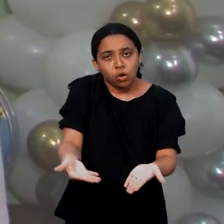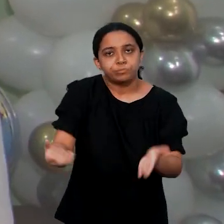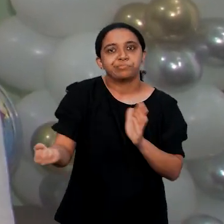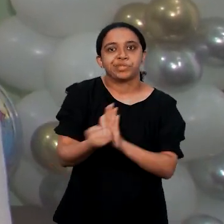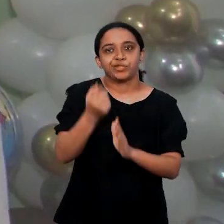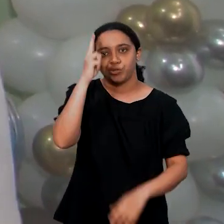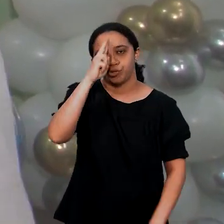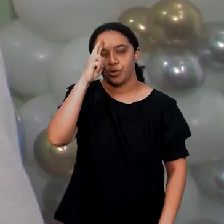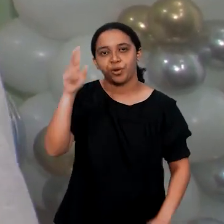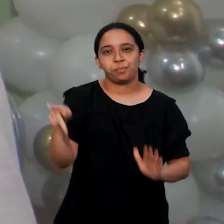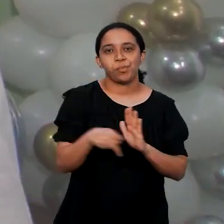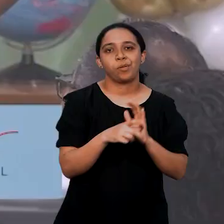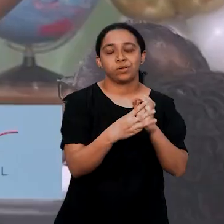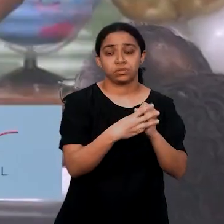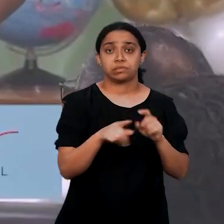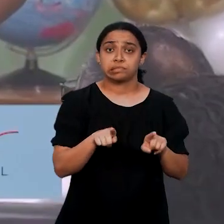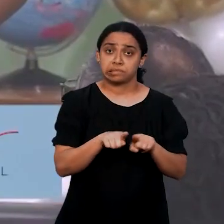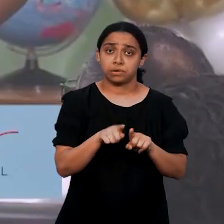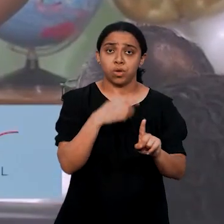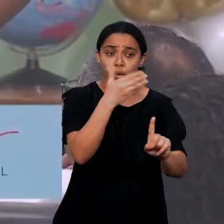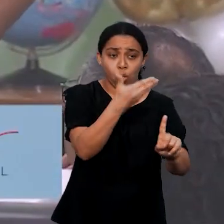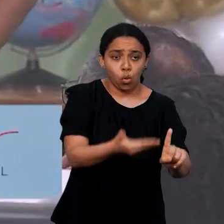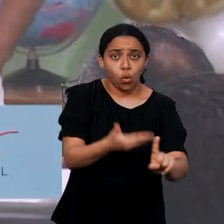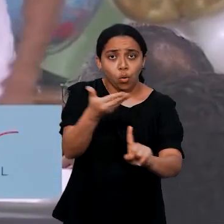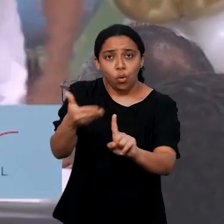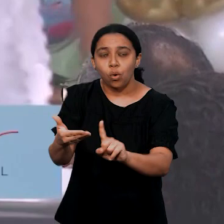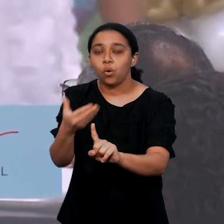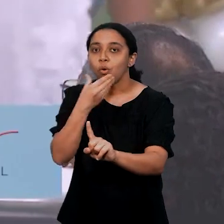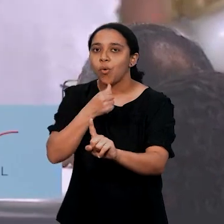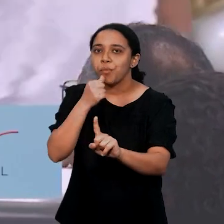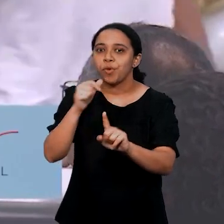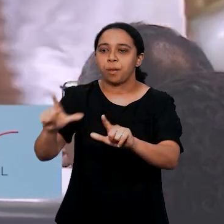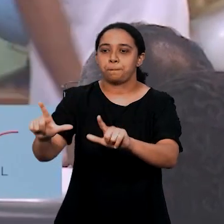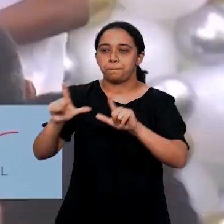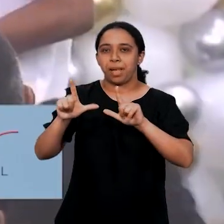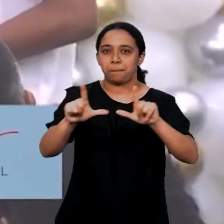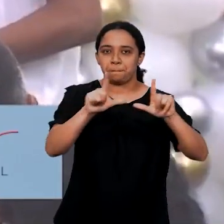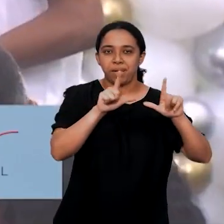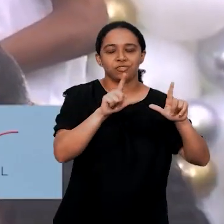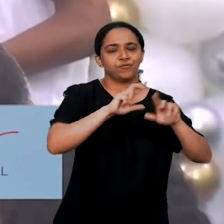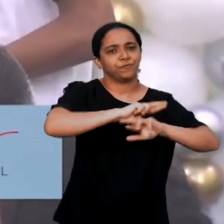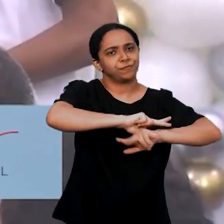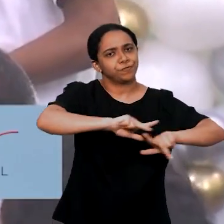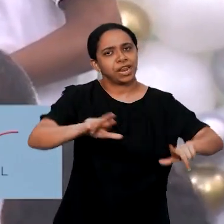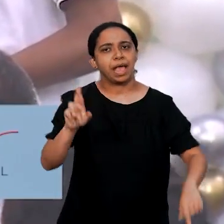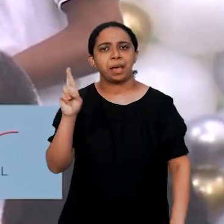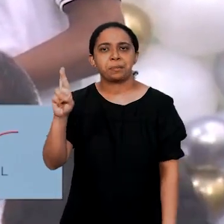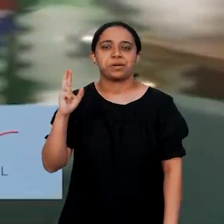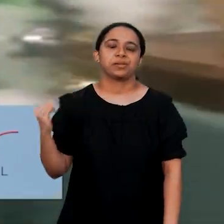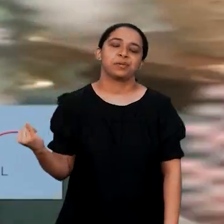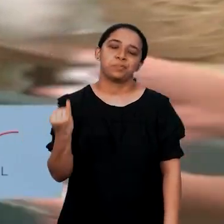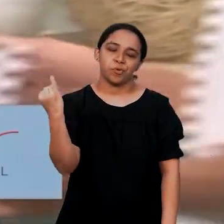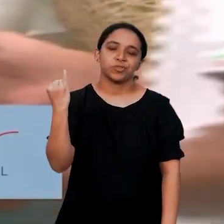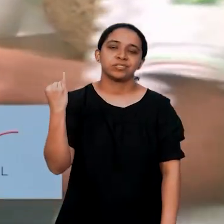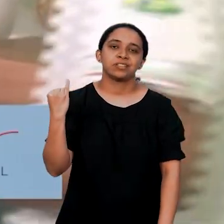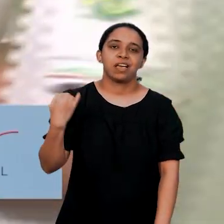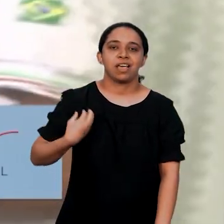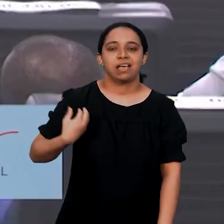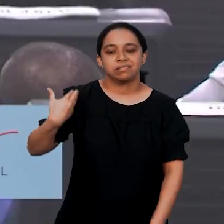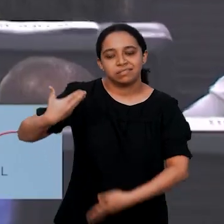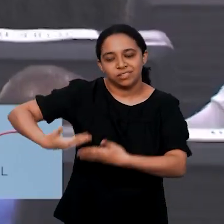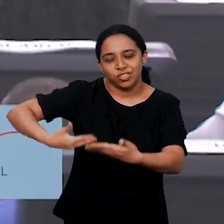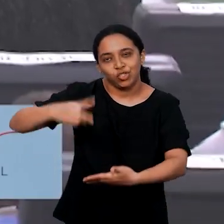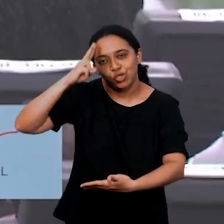contribuindo com a história desse campo. Ainda foram homenageados com placas comemorativas vários representantes